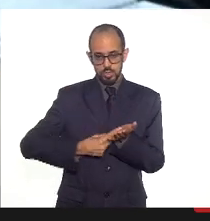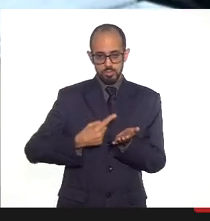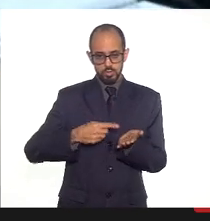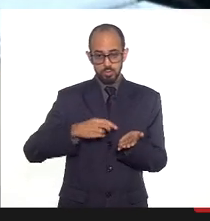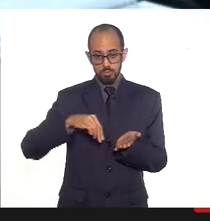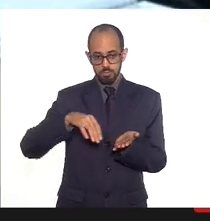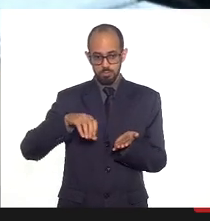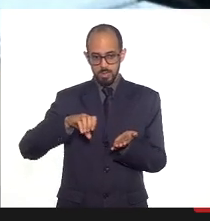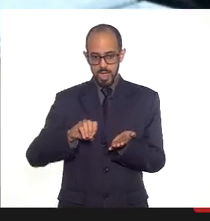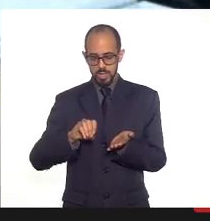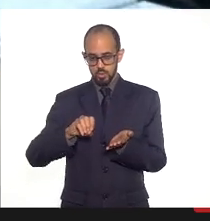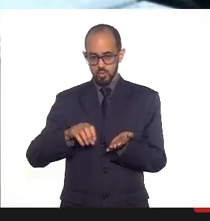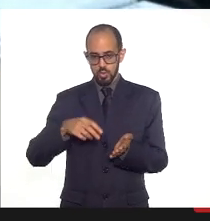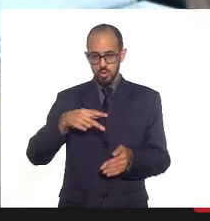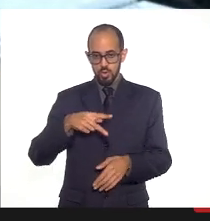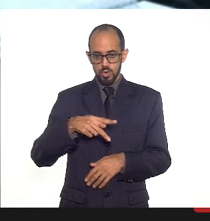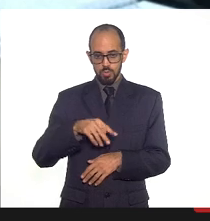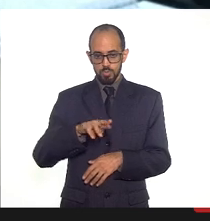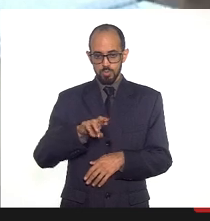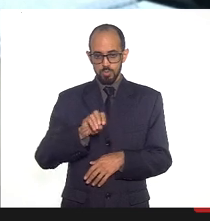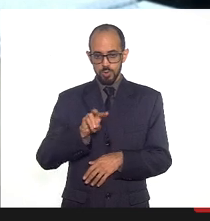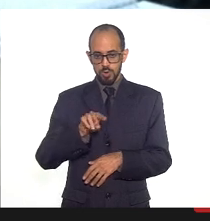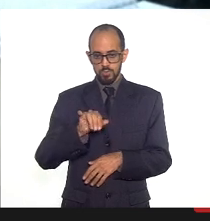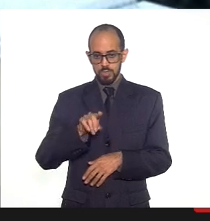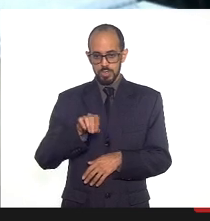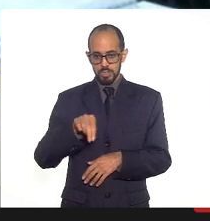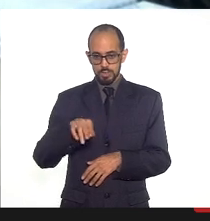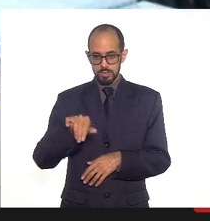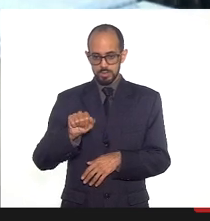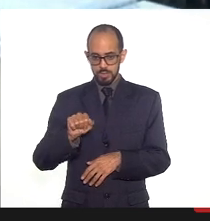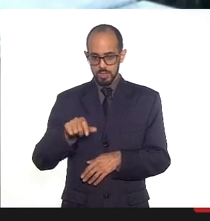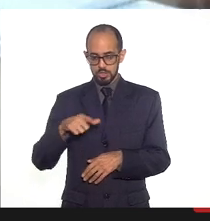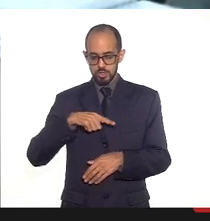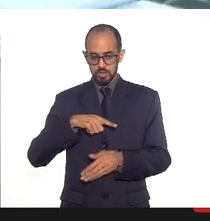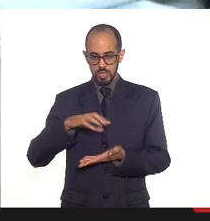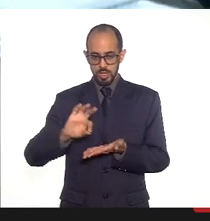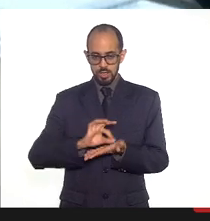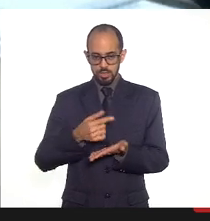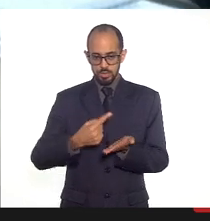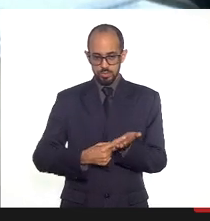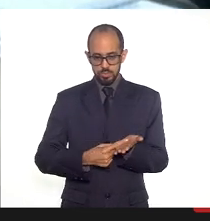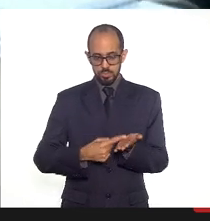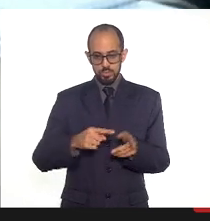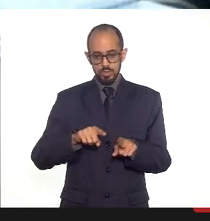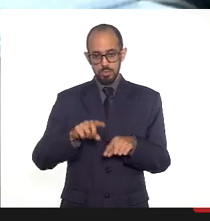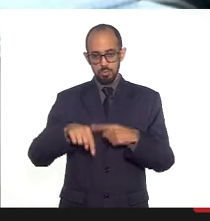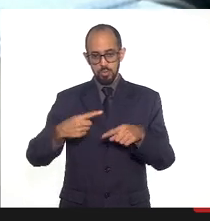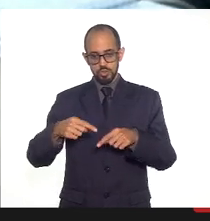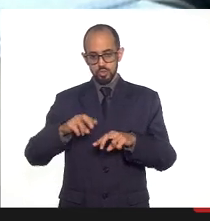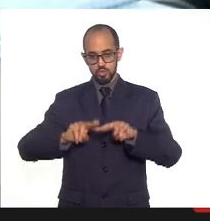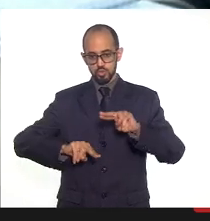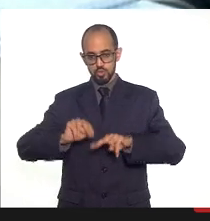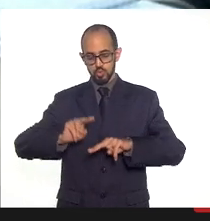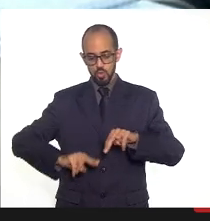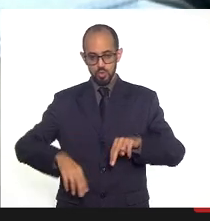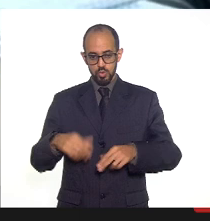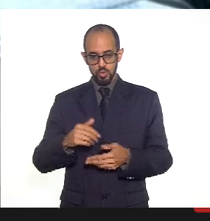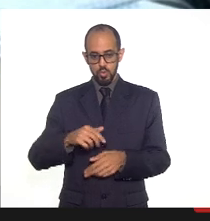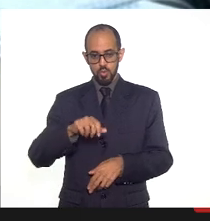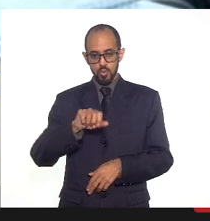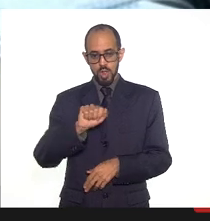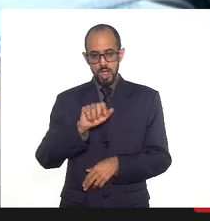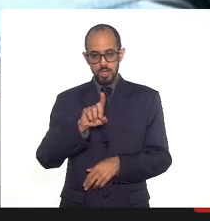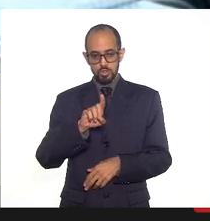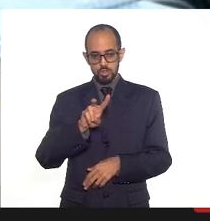maio, a Providência de Deus já tem o contrato assinado e a partir de julho o Adventista. Então, a regularização do